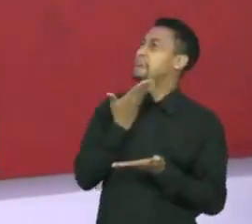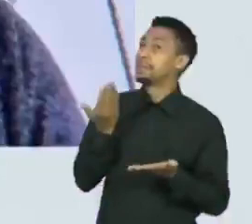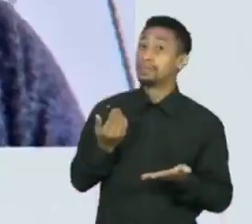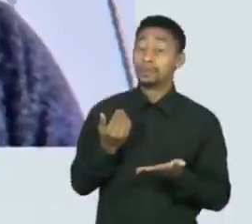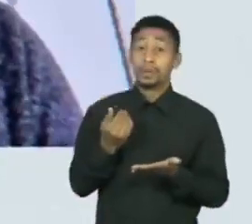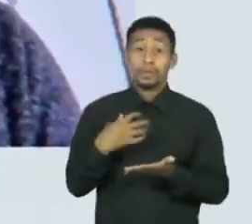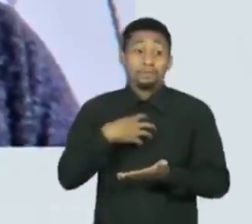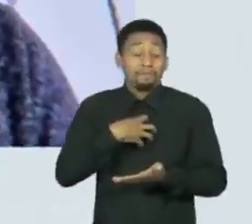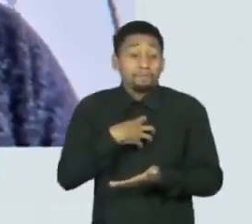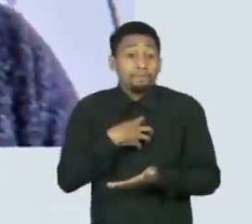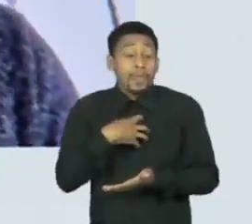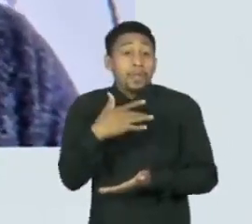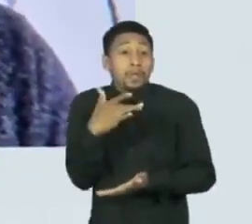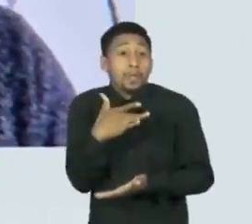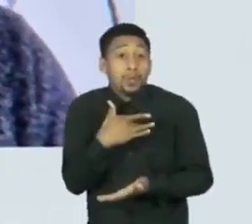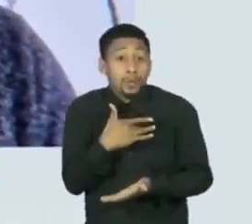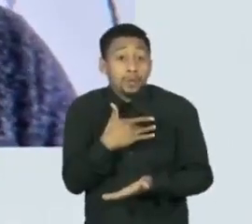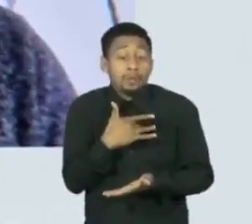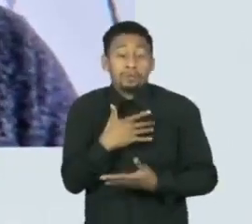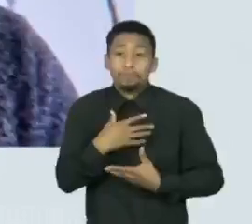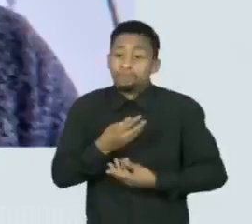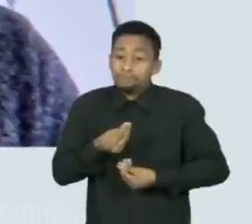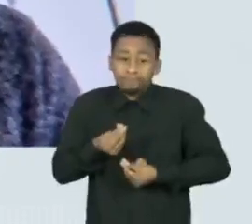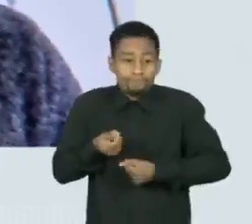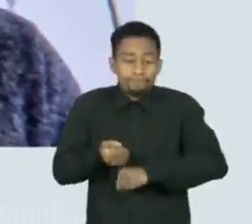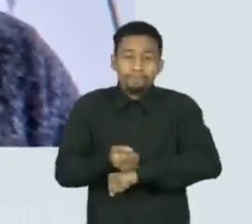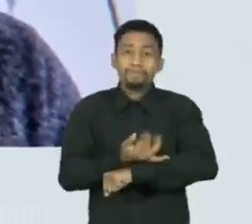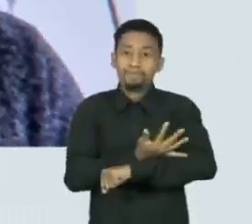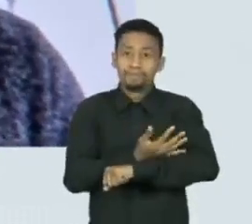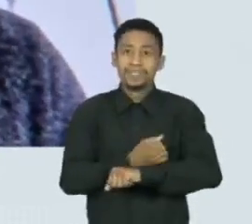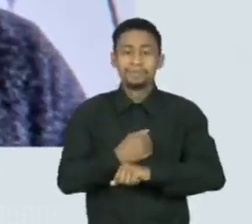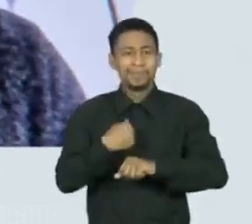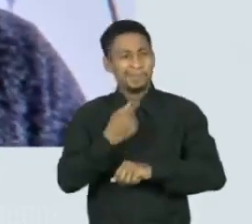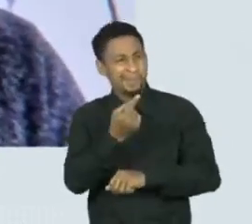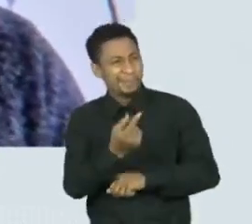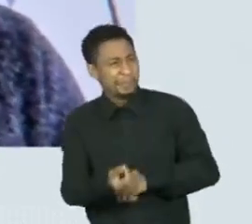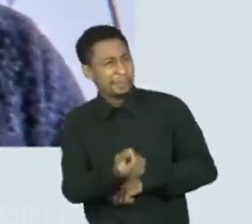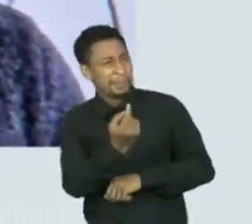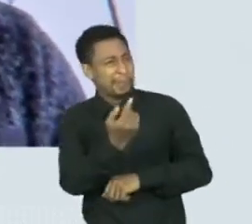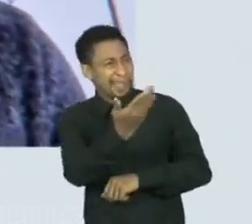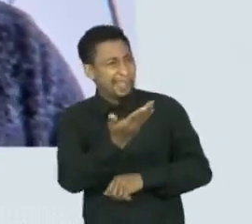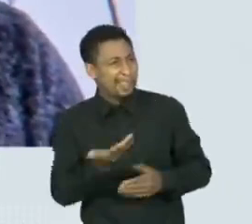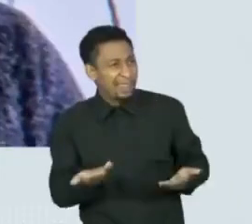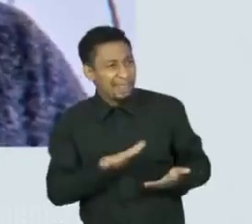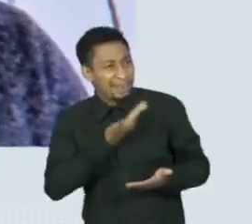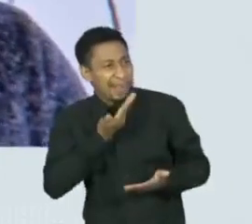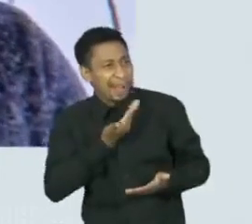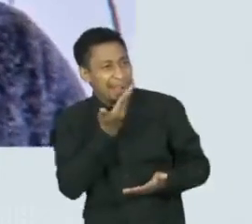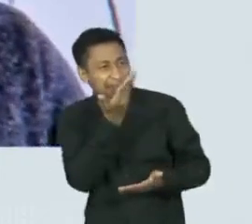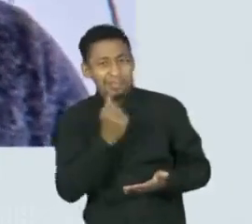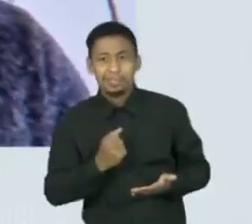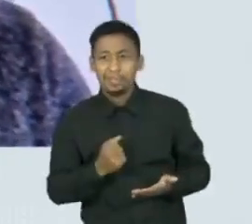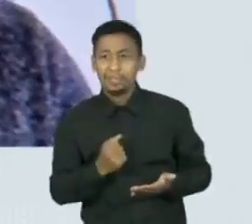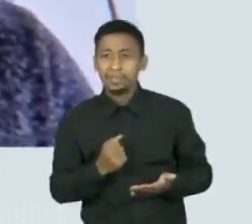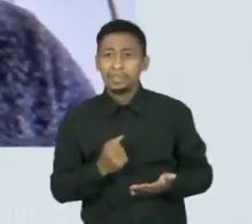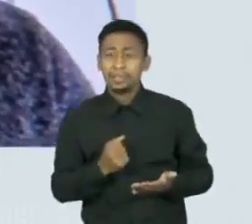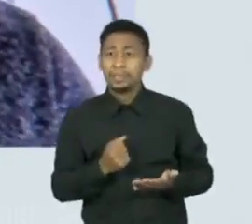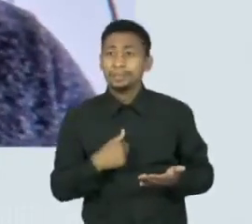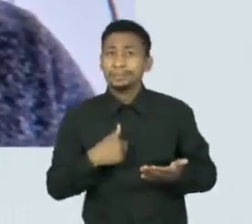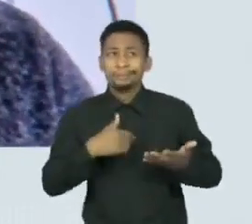toca. A reação das pessoas à ideia de que, mas isso eu também faço, em vez de